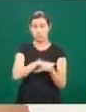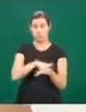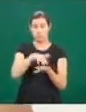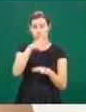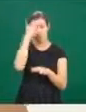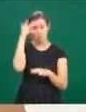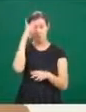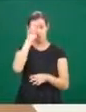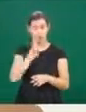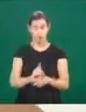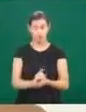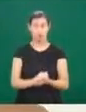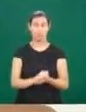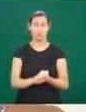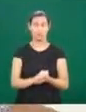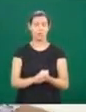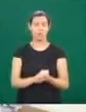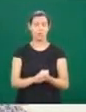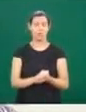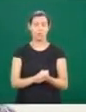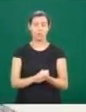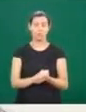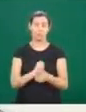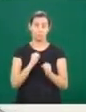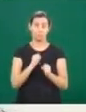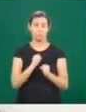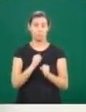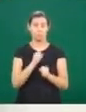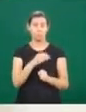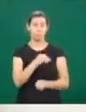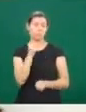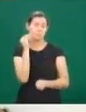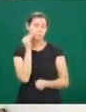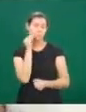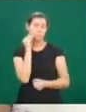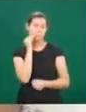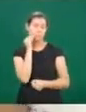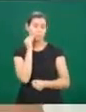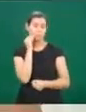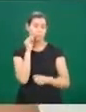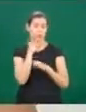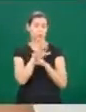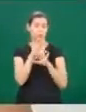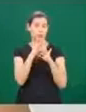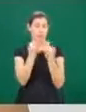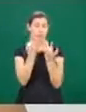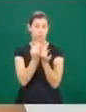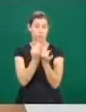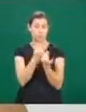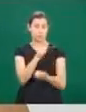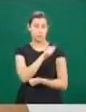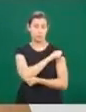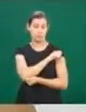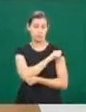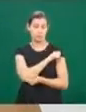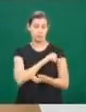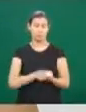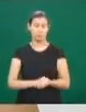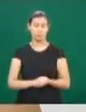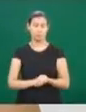deficiência no ensino é uma oportunidade de auxiliar os estudantes e famílias. Justamente o que eu quero buscar